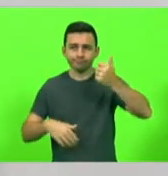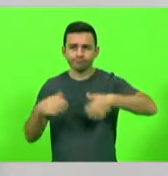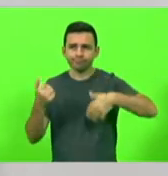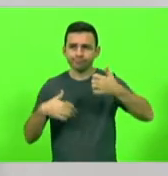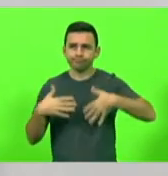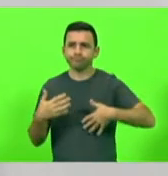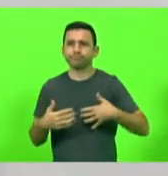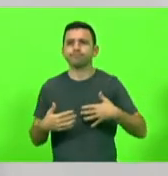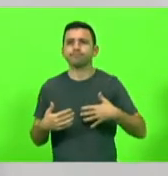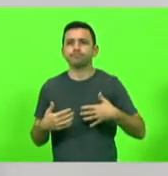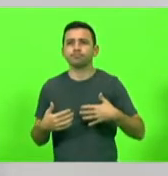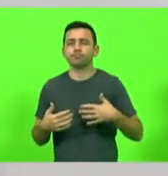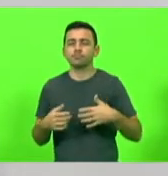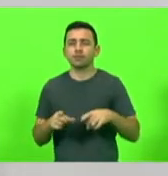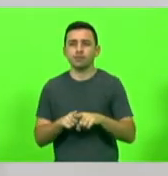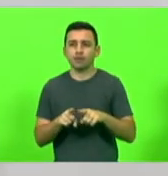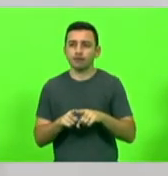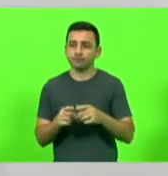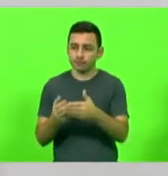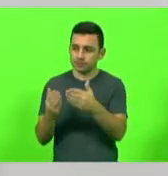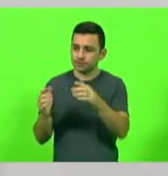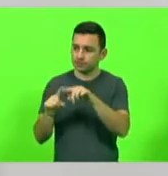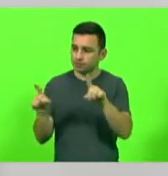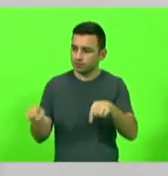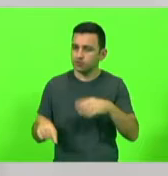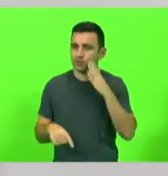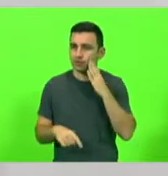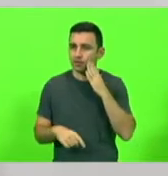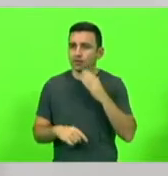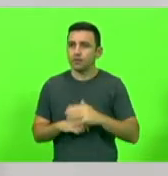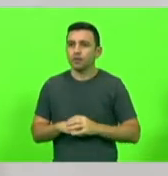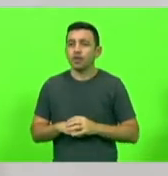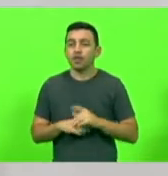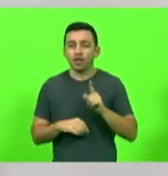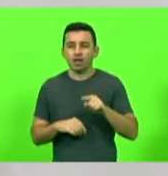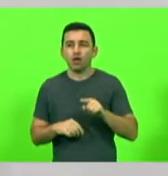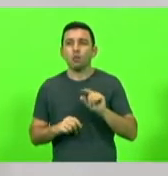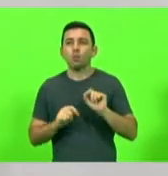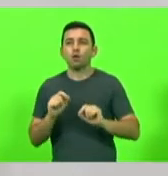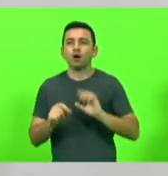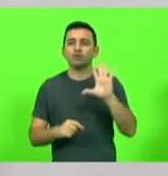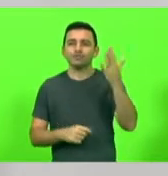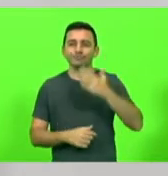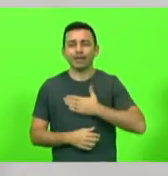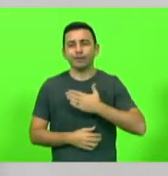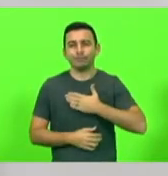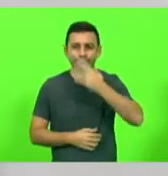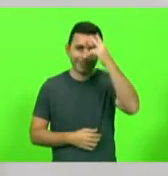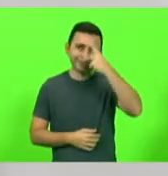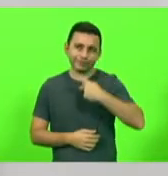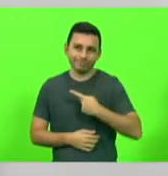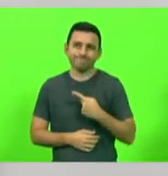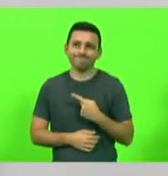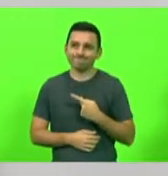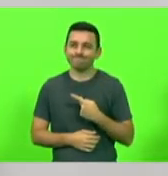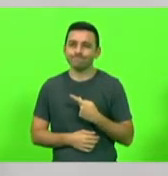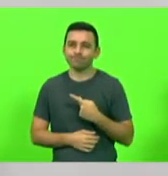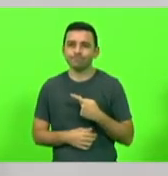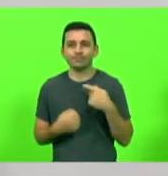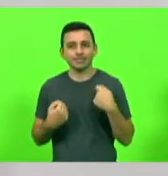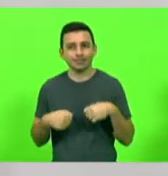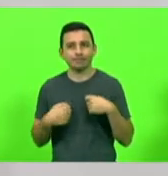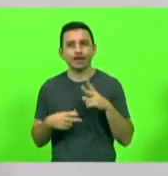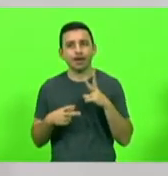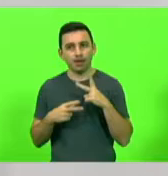e servidores desta casa, falando da situação pessoal que eu passei, acho que merece